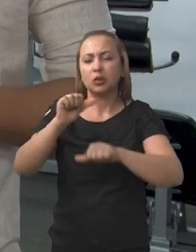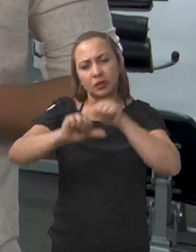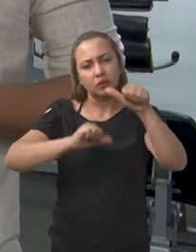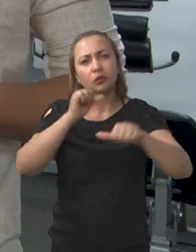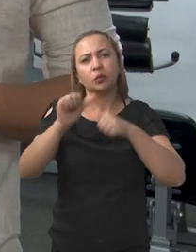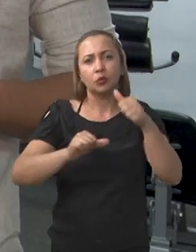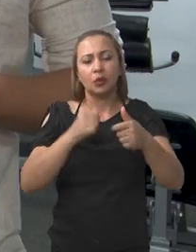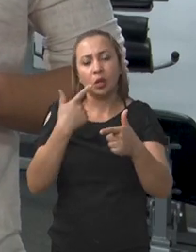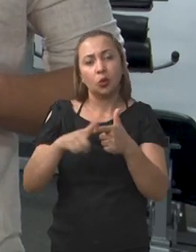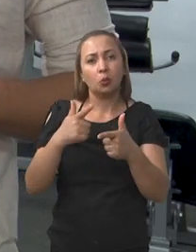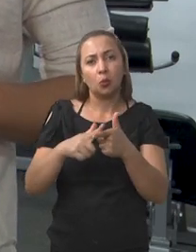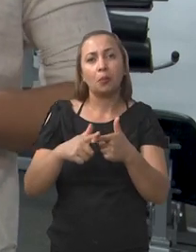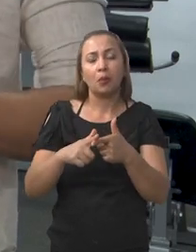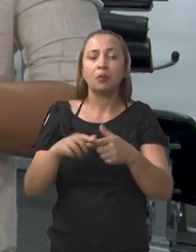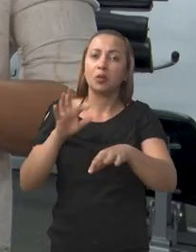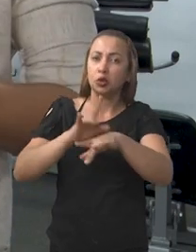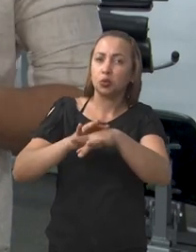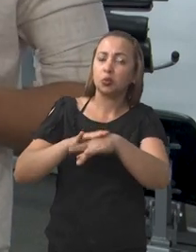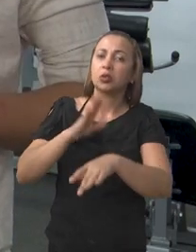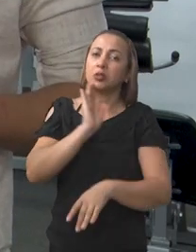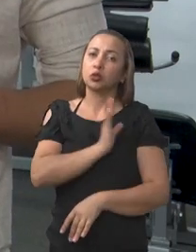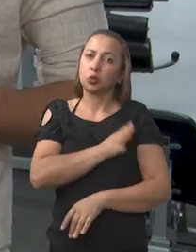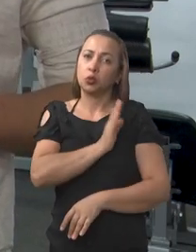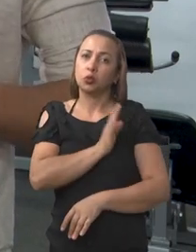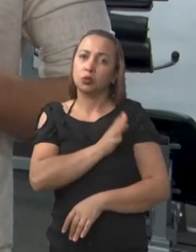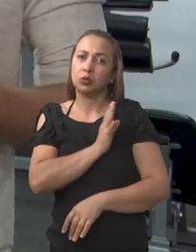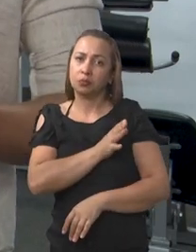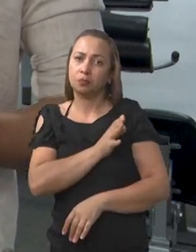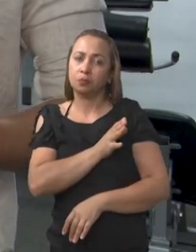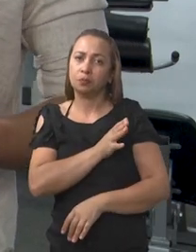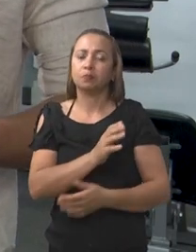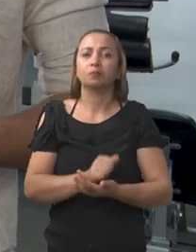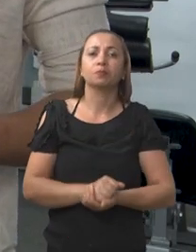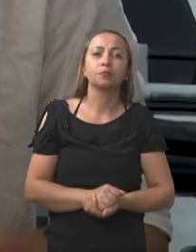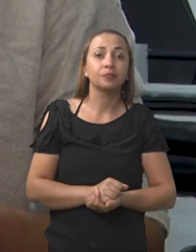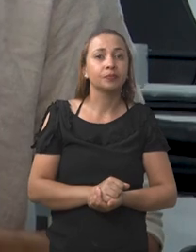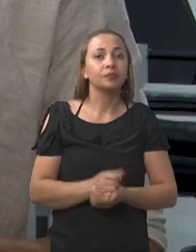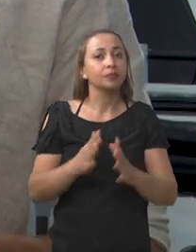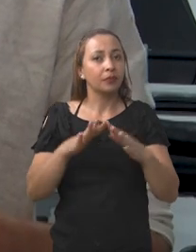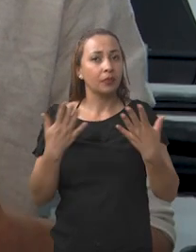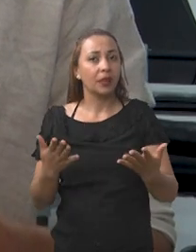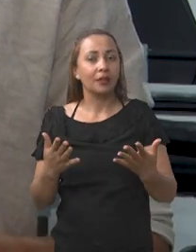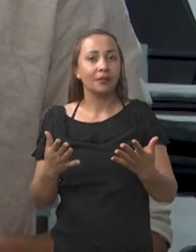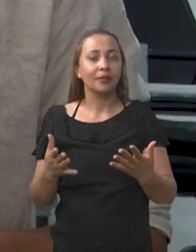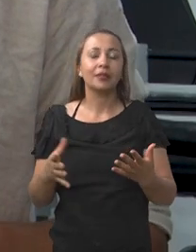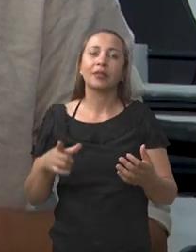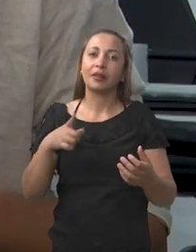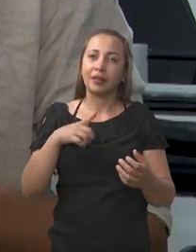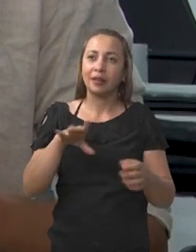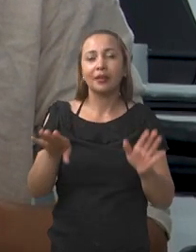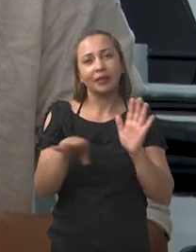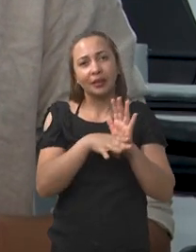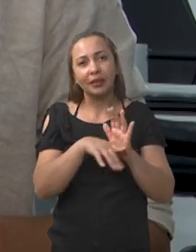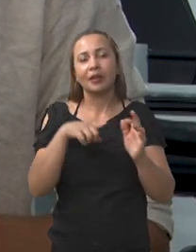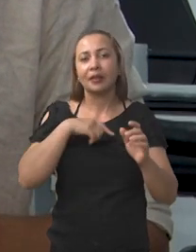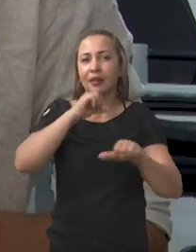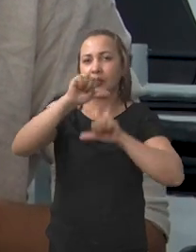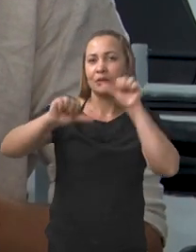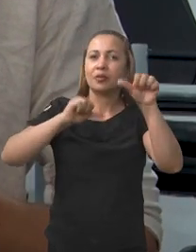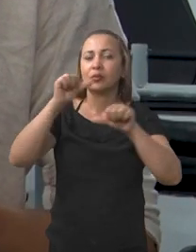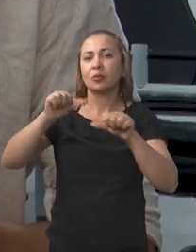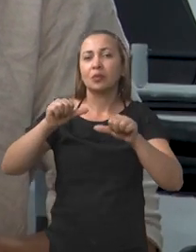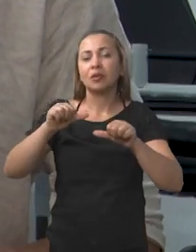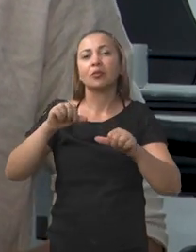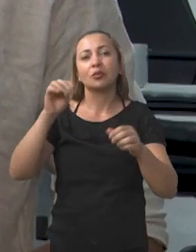pode desenvolver uma complicação crônica de tipo cardiovascular. E levar até mesmo ao desenvolvimento